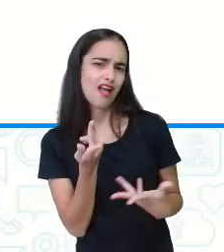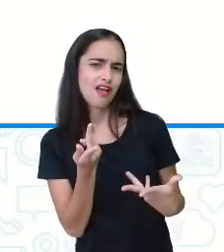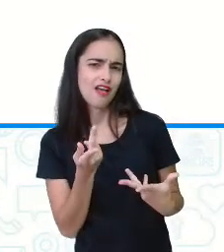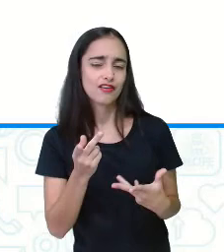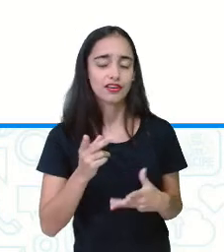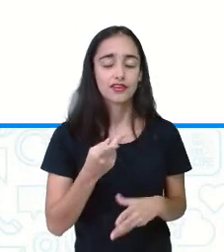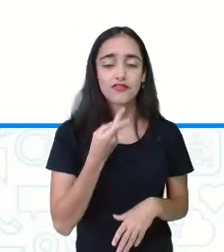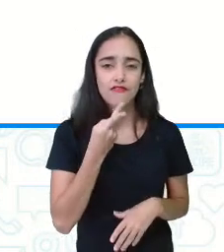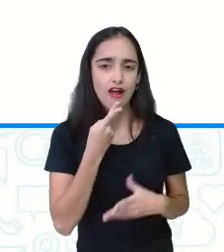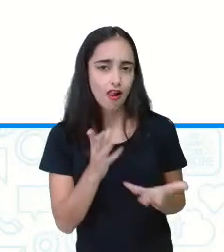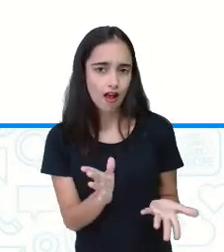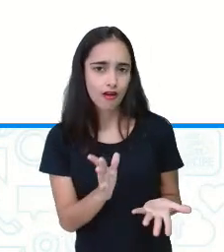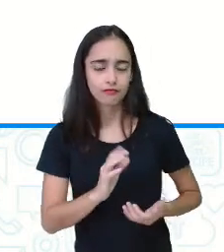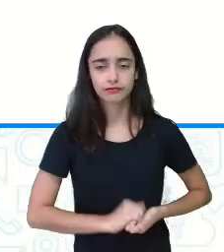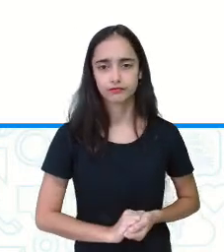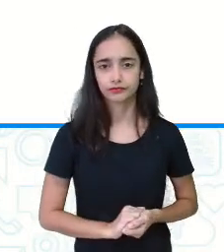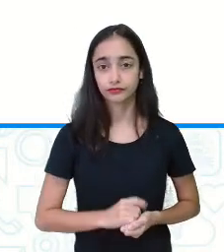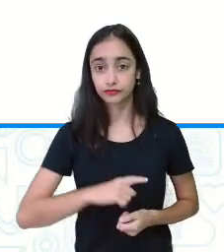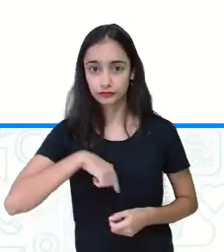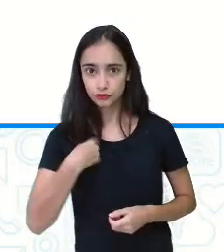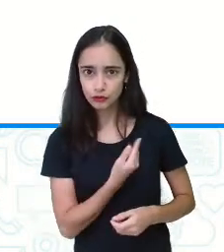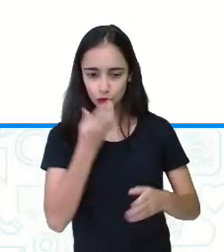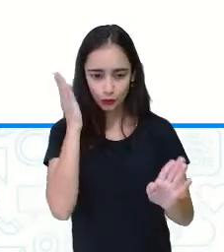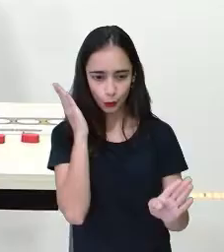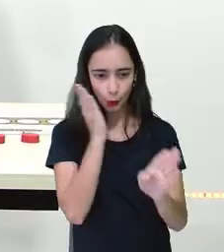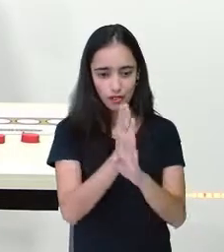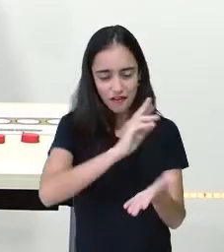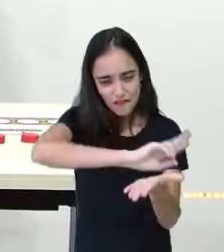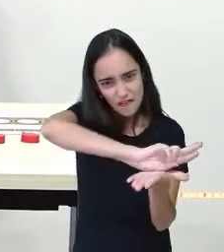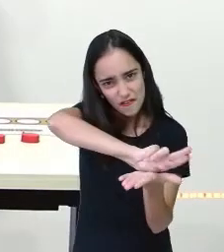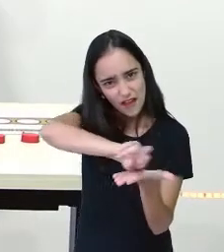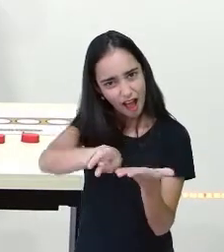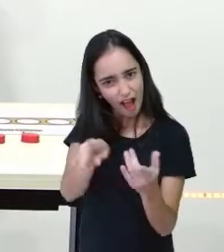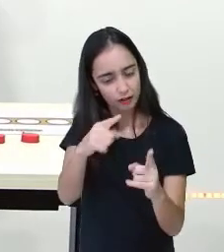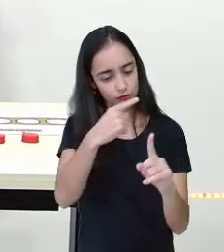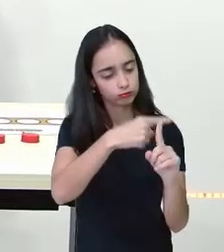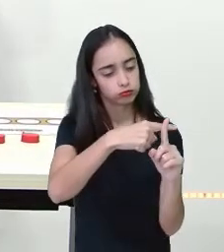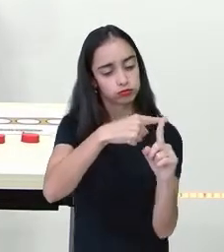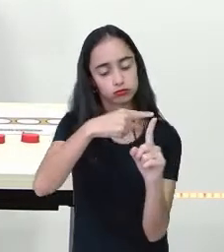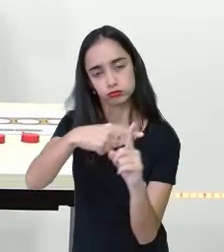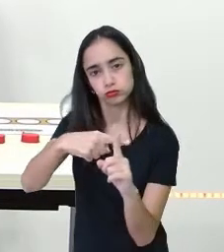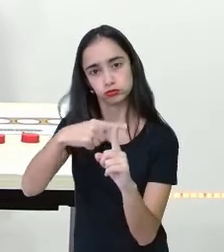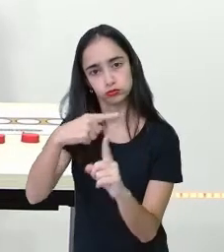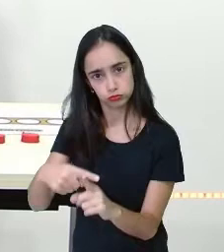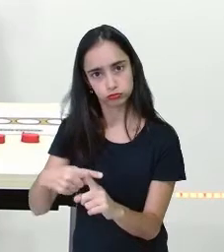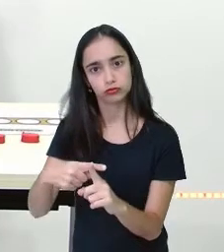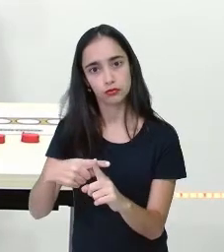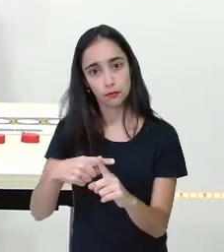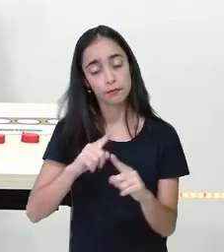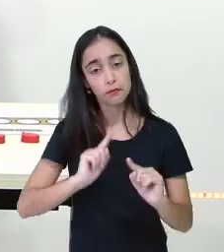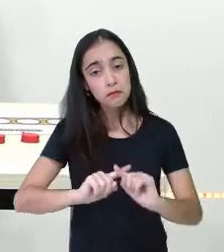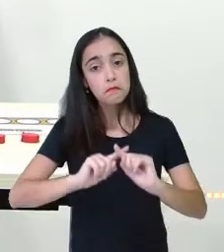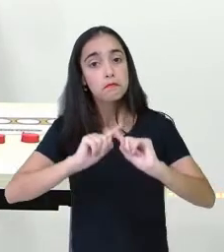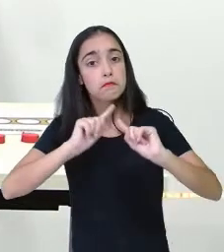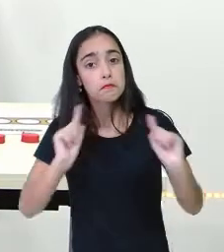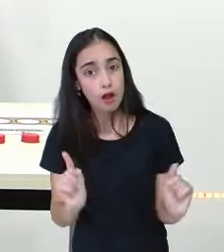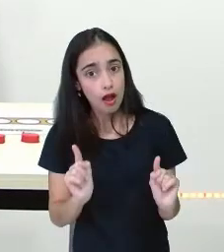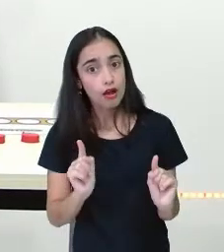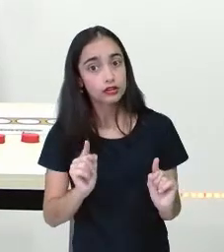explorar, encontrar várias adições, a gente vai trabalhar adições, certo? Só que essas adições